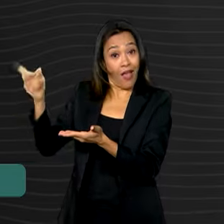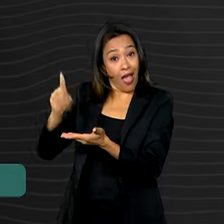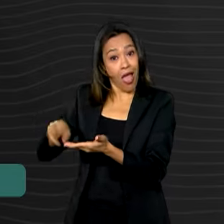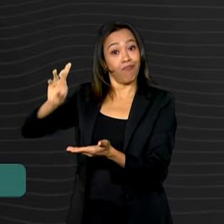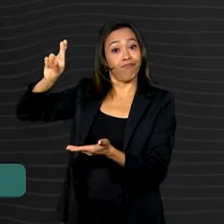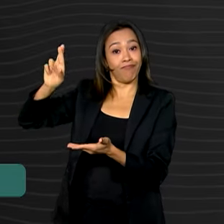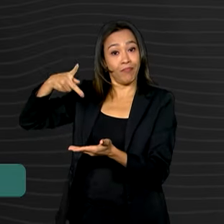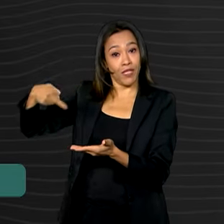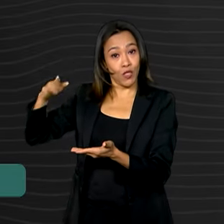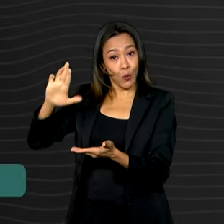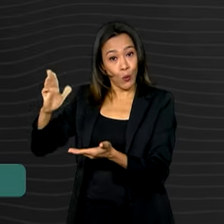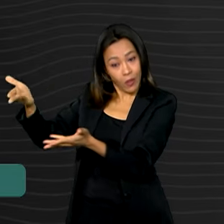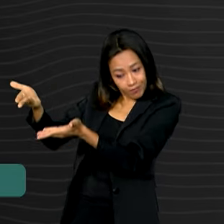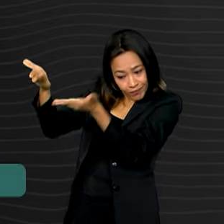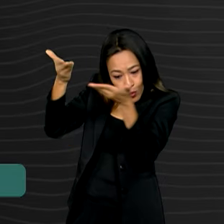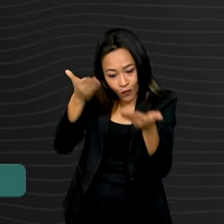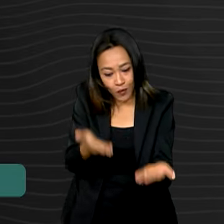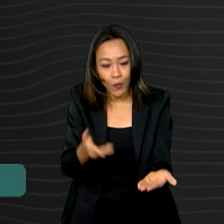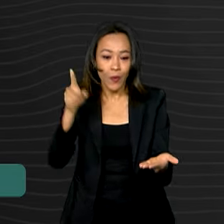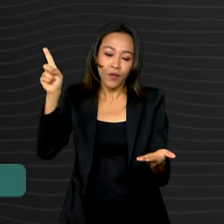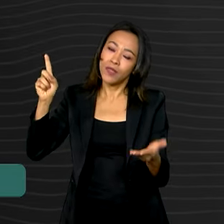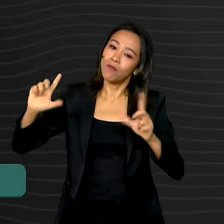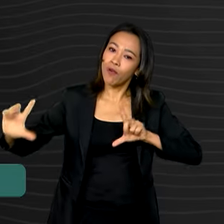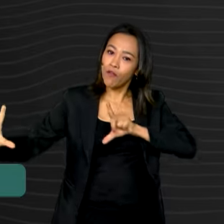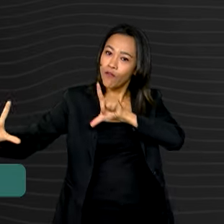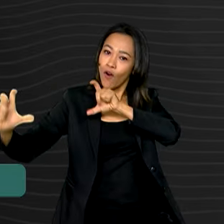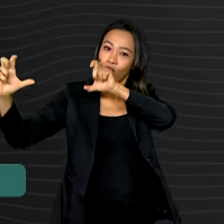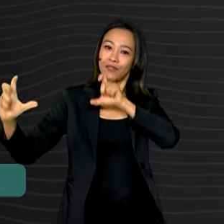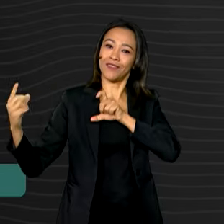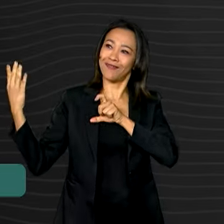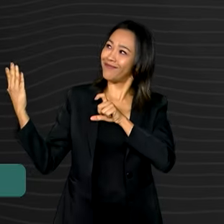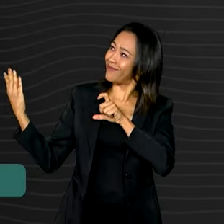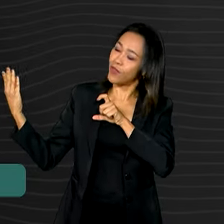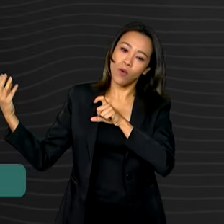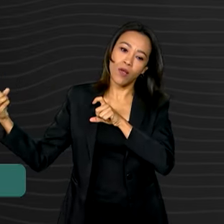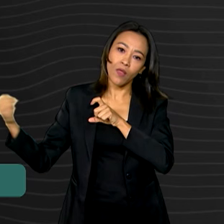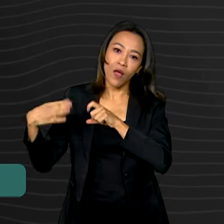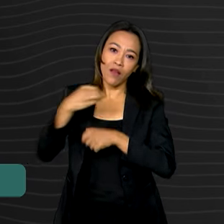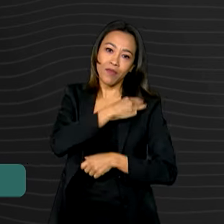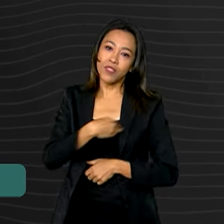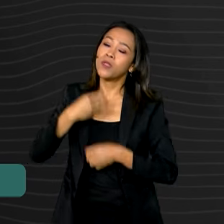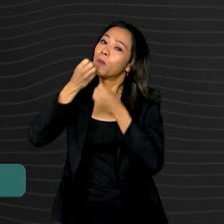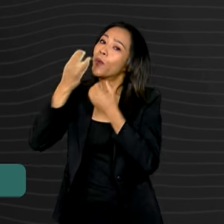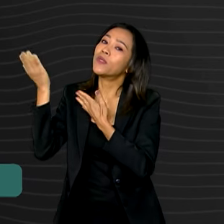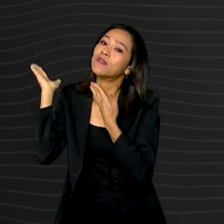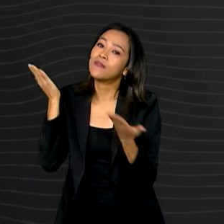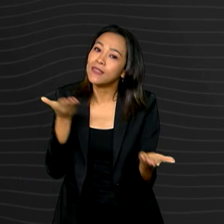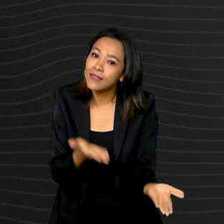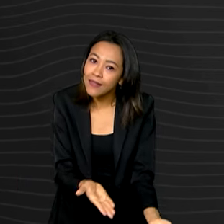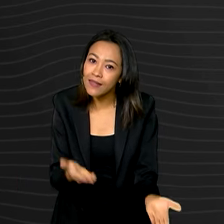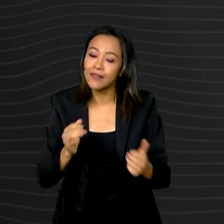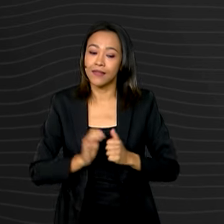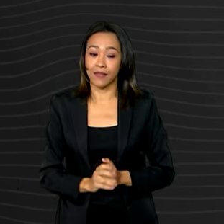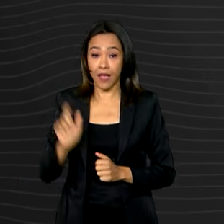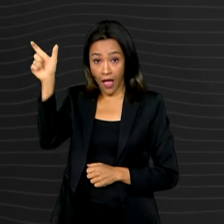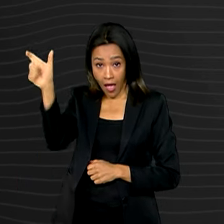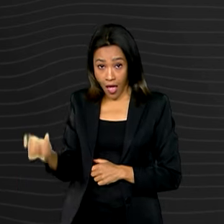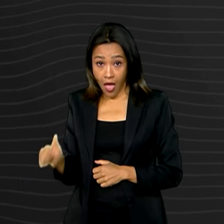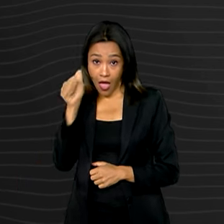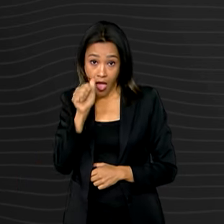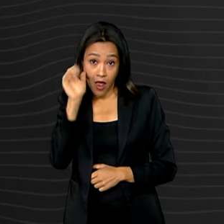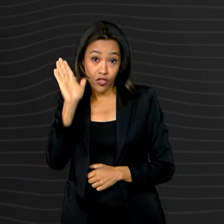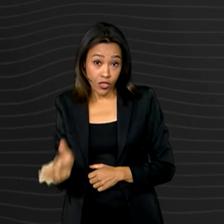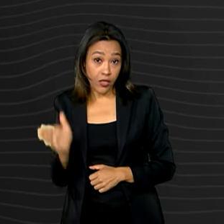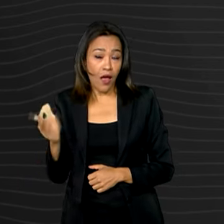presidente Lula, que postou em suas redes sociais uma foto com a nova titular da pasta e desejou boas-vindas. Macaé Evaristo já foi